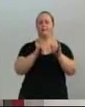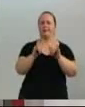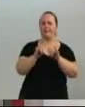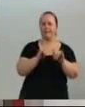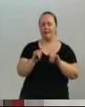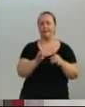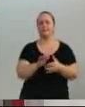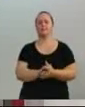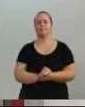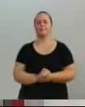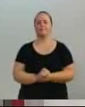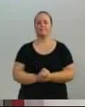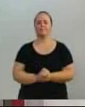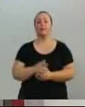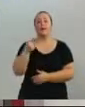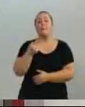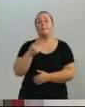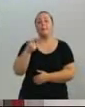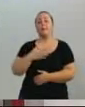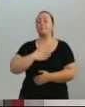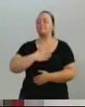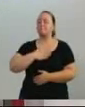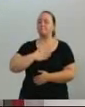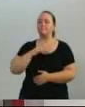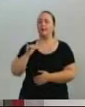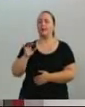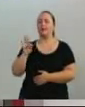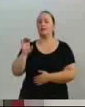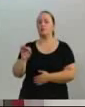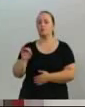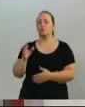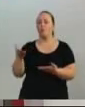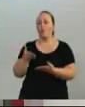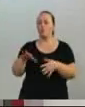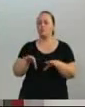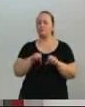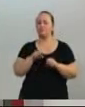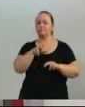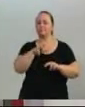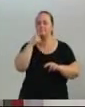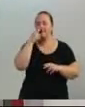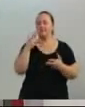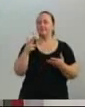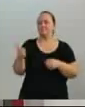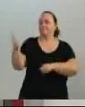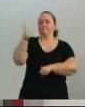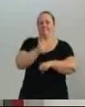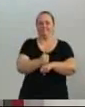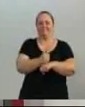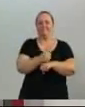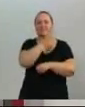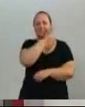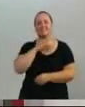Primeiramente eu quero saudar o Ito, o Ito que assume a cadeira hoje, no lugar do vereador César Sim,